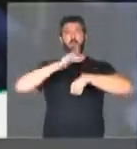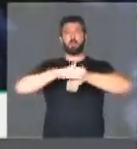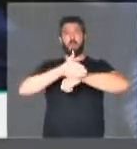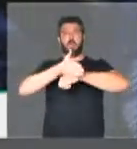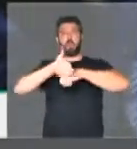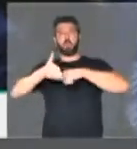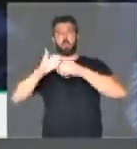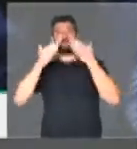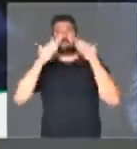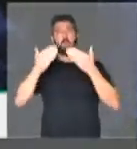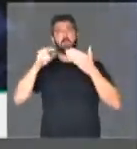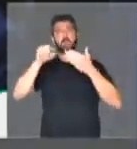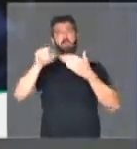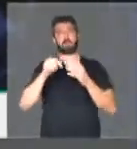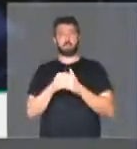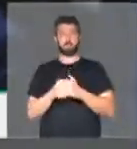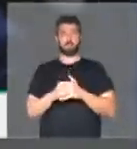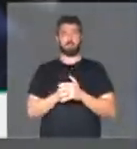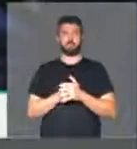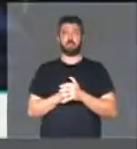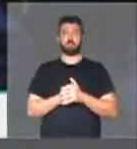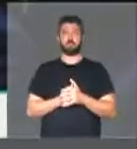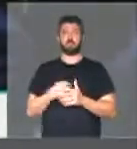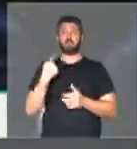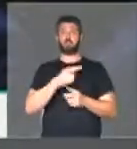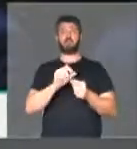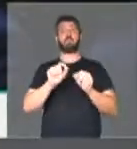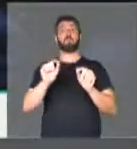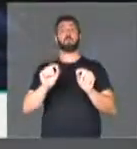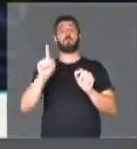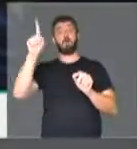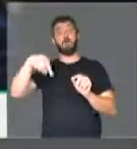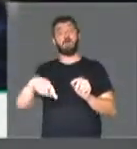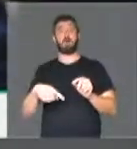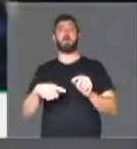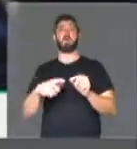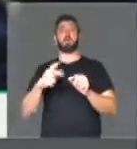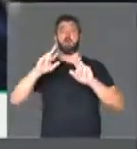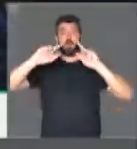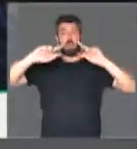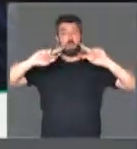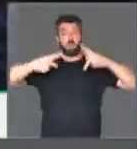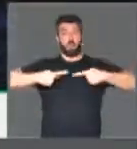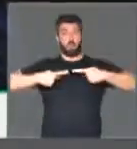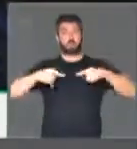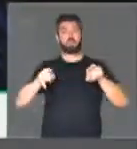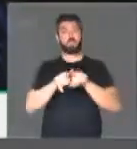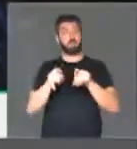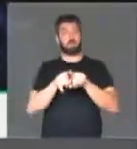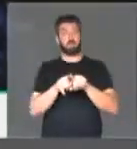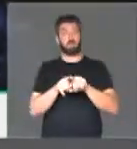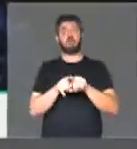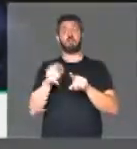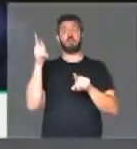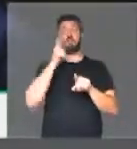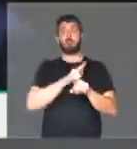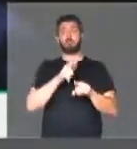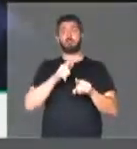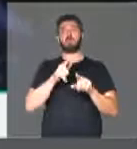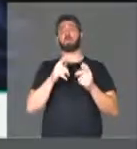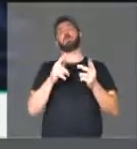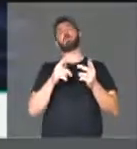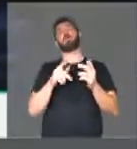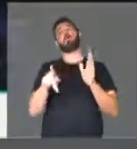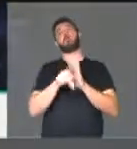prazo de apresentação desses projetos. O que nós fizemos, portanto, foi o reconhecimento, inclusive, com a ponderação